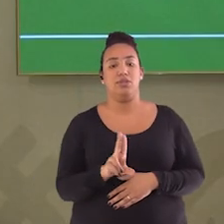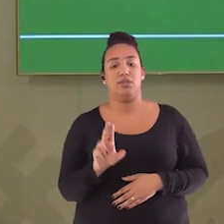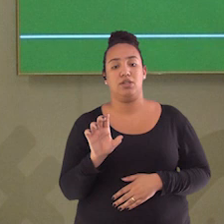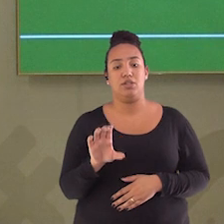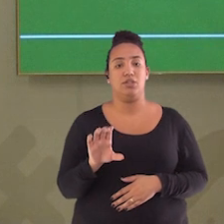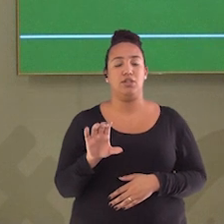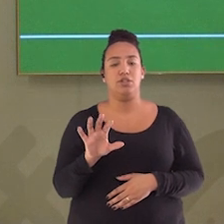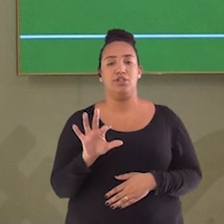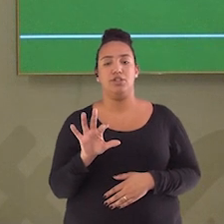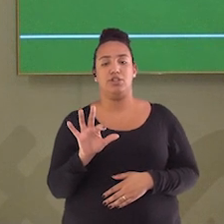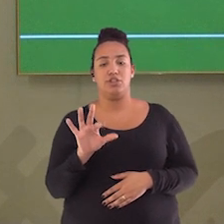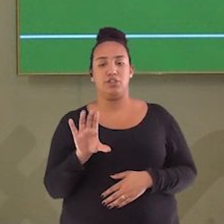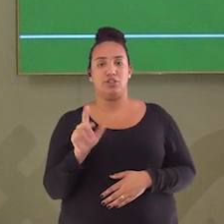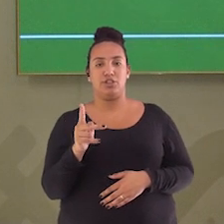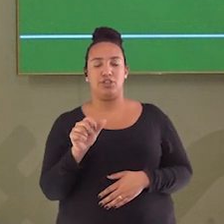Bom,